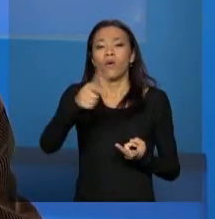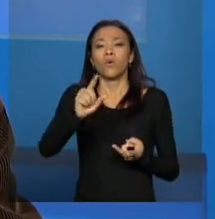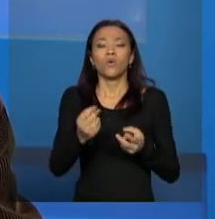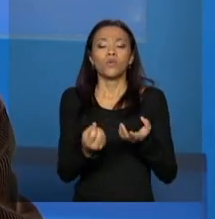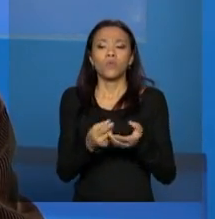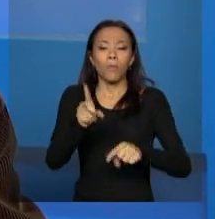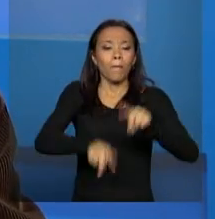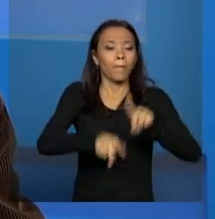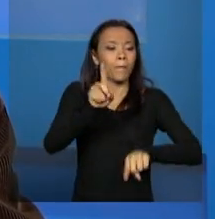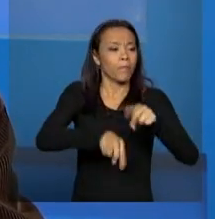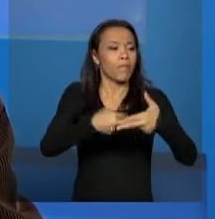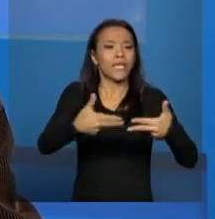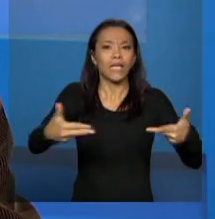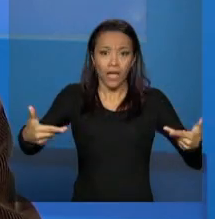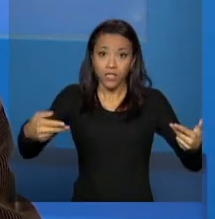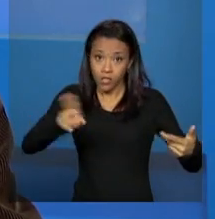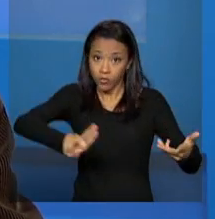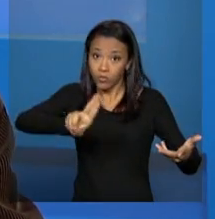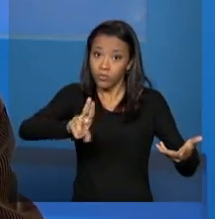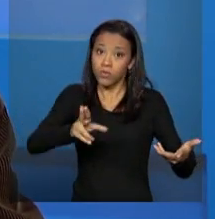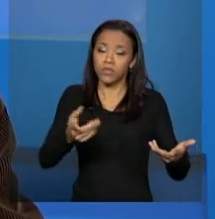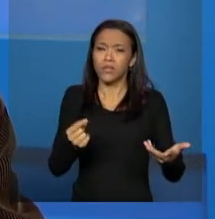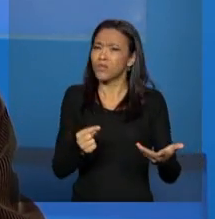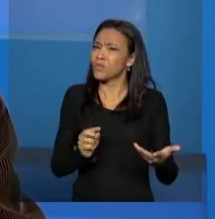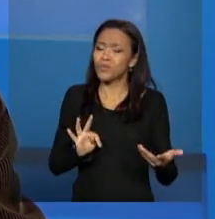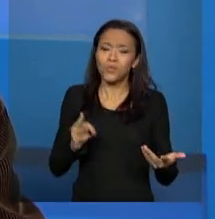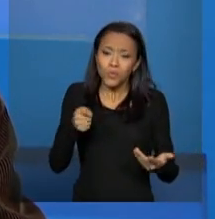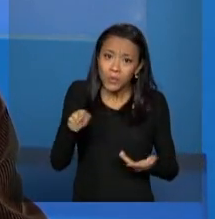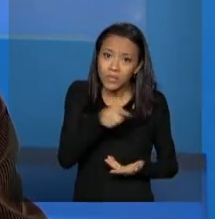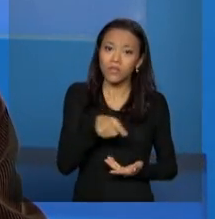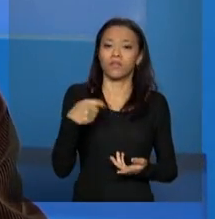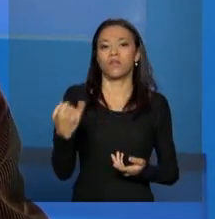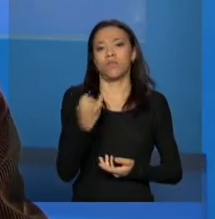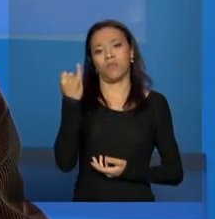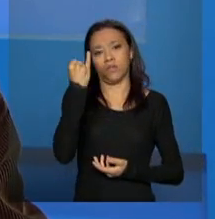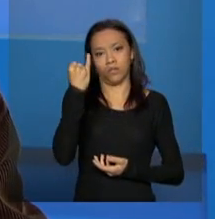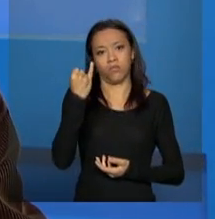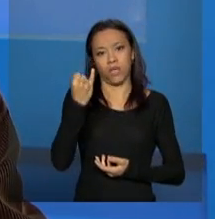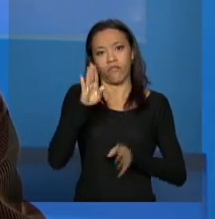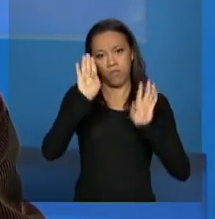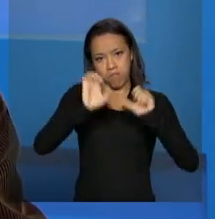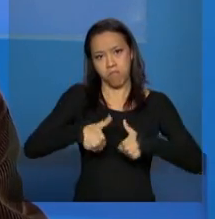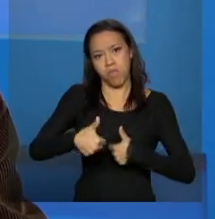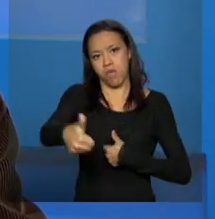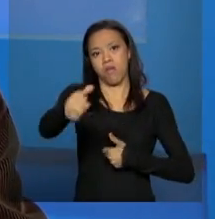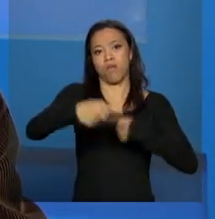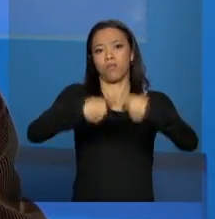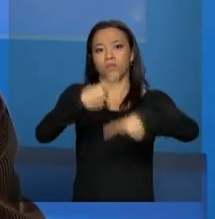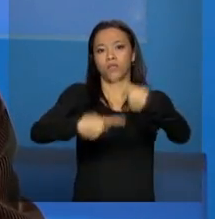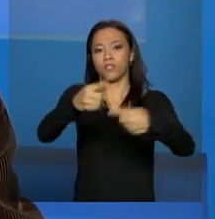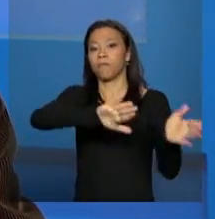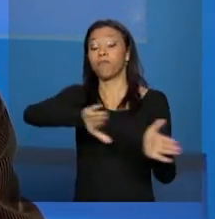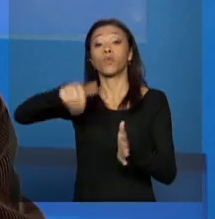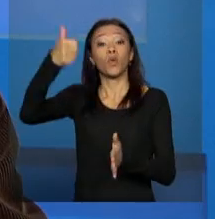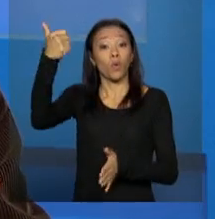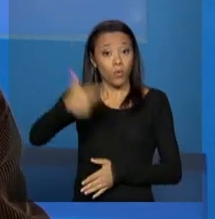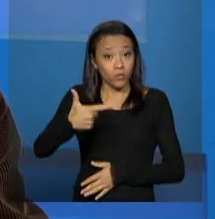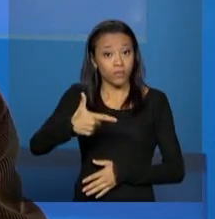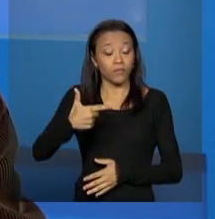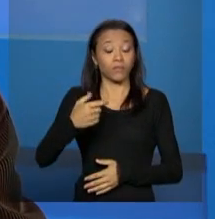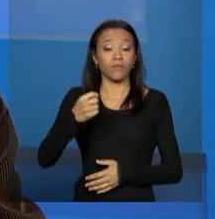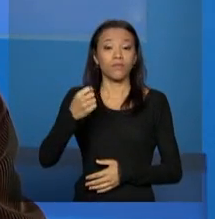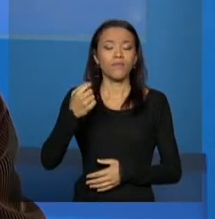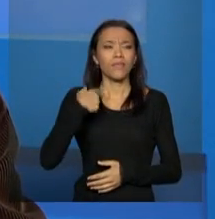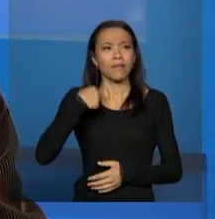equipamentos, de tudo isso que é necessário para que a política funcione. Segundo, a questão de repensar o papel político muitas das vezes, quer dizer,